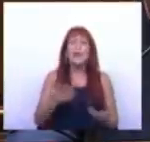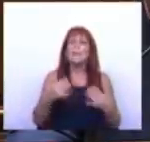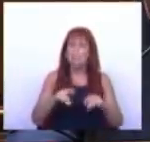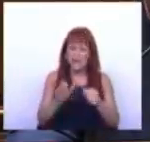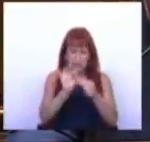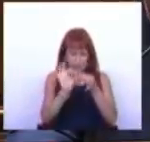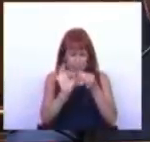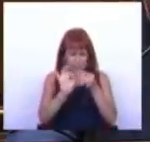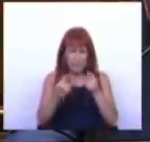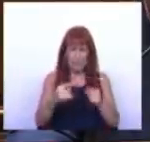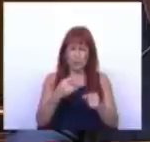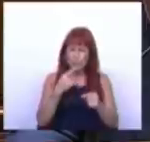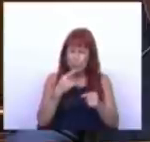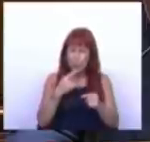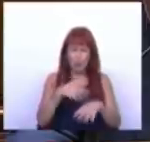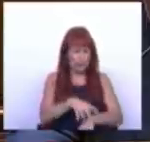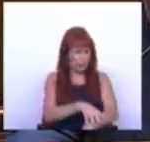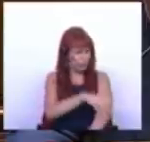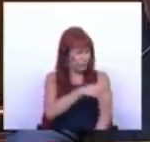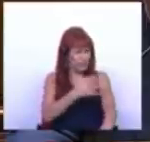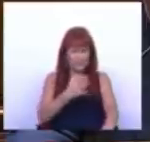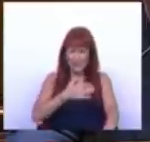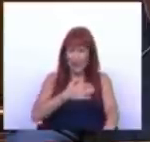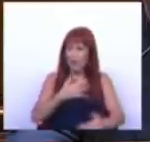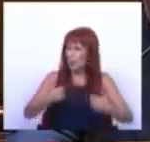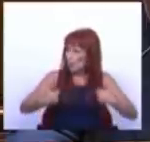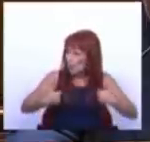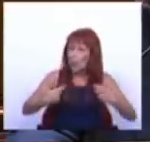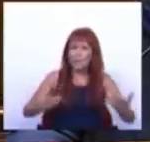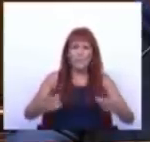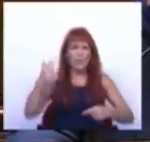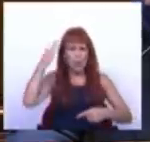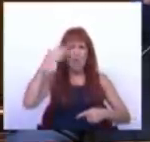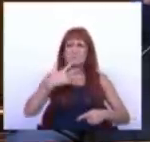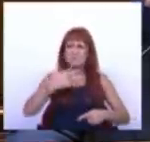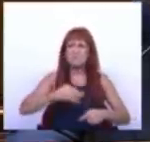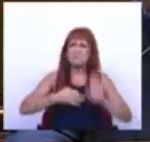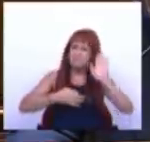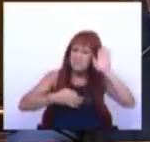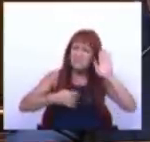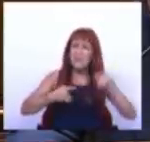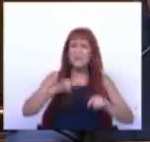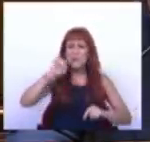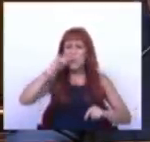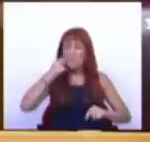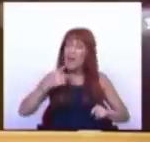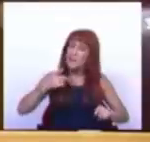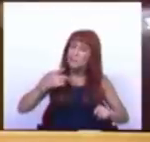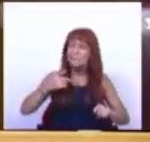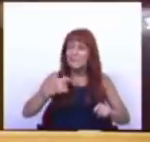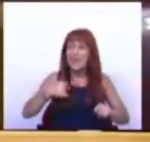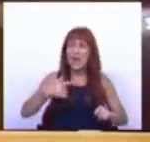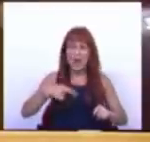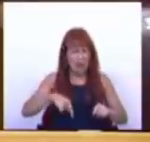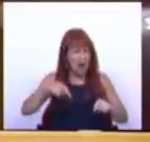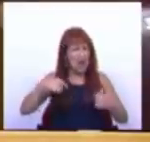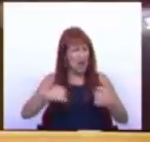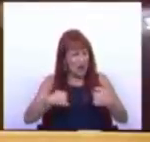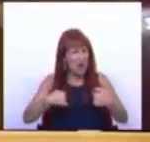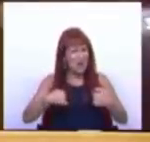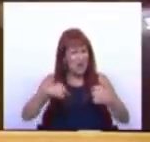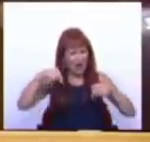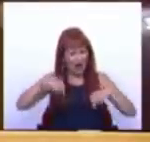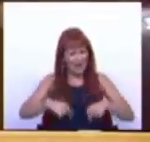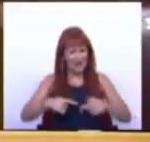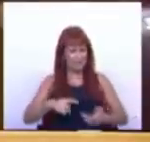mas a sua descrição desta vez foi tão impressiva que até a mim me parece estar convencido. É só isso que me deixa desconfiado. Em eu ter sido, em eu estar